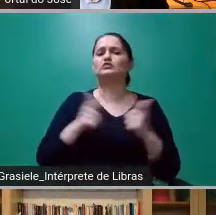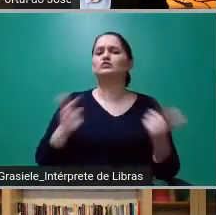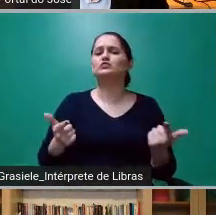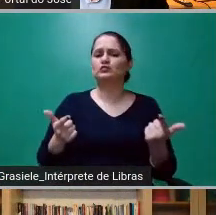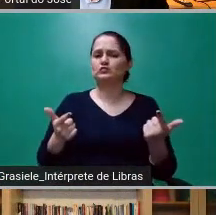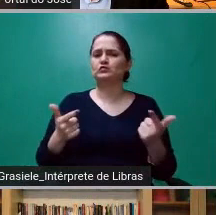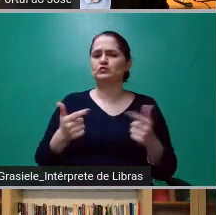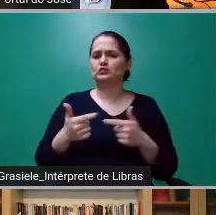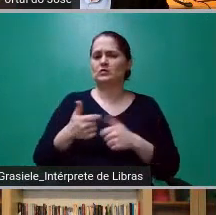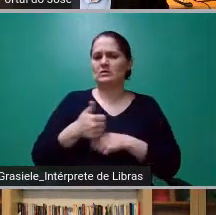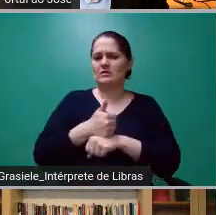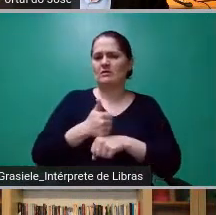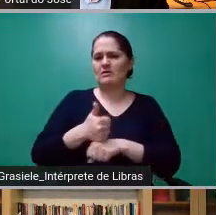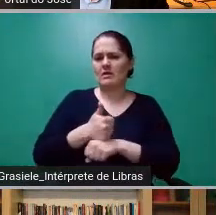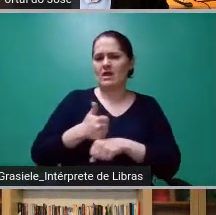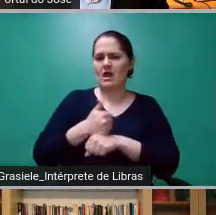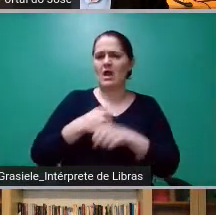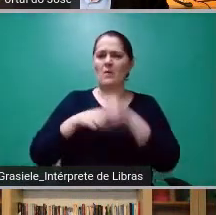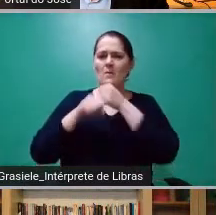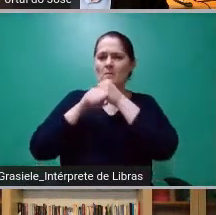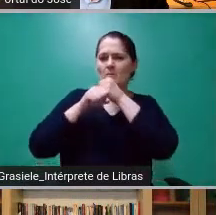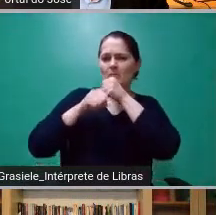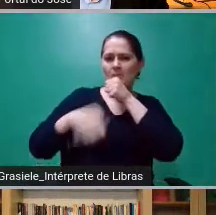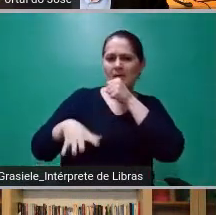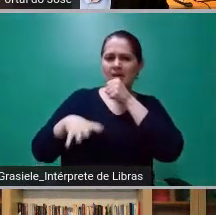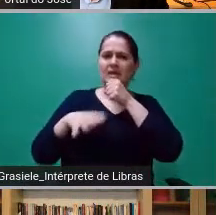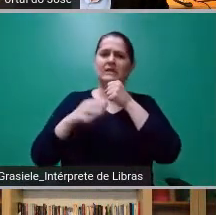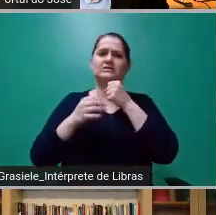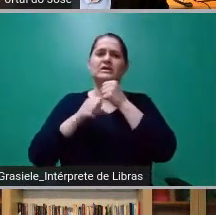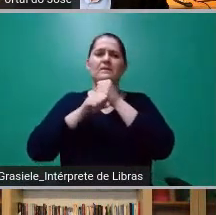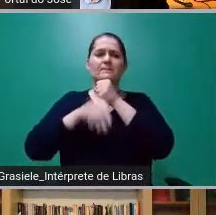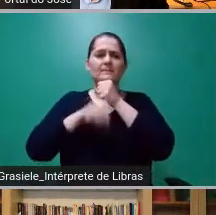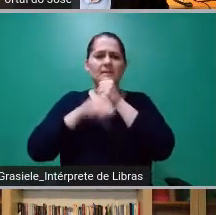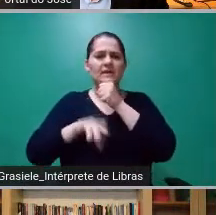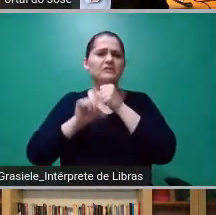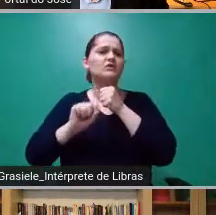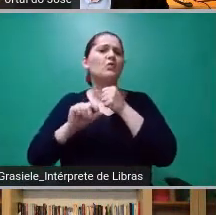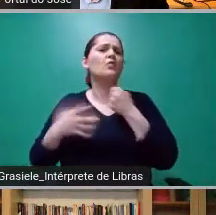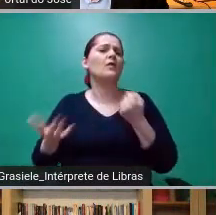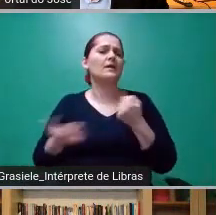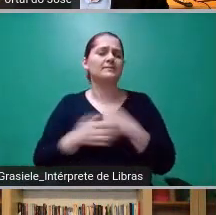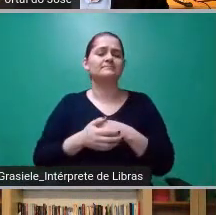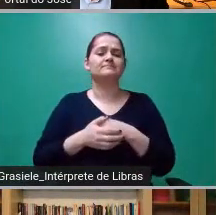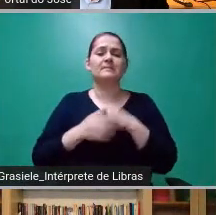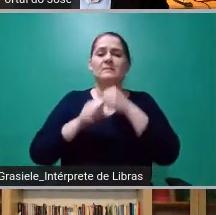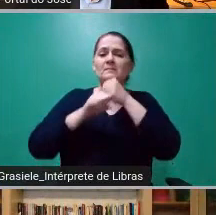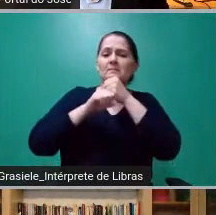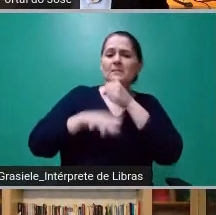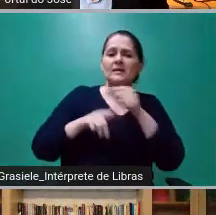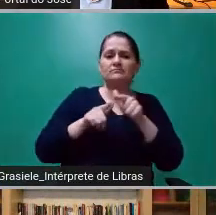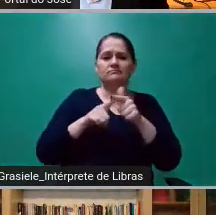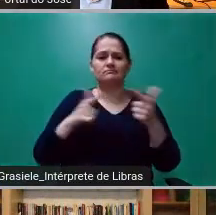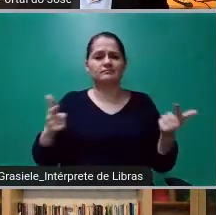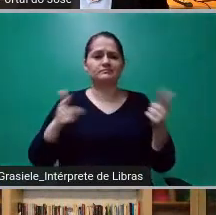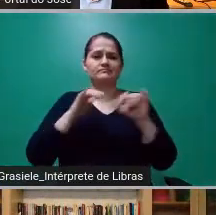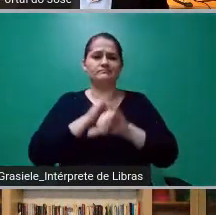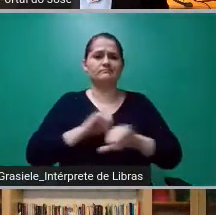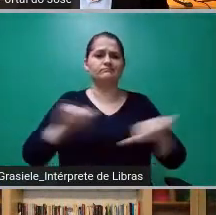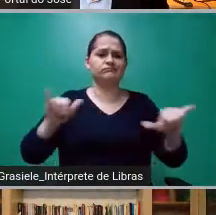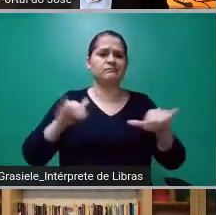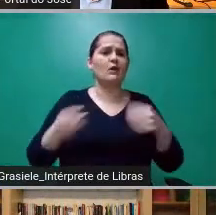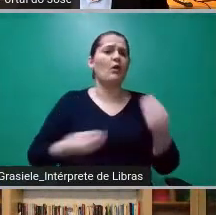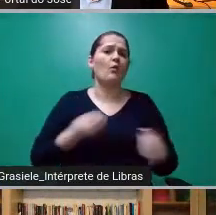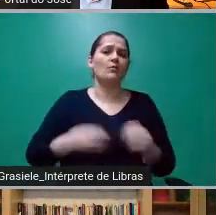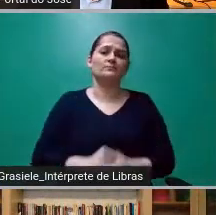é a mídia? A mídia famigerada e a mídia tão decantada, essa coisa toda? Mídia, imprensa, jornalismo, mais ou menos, grosso